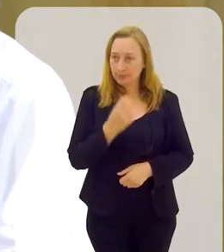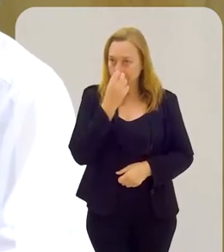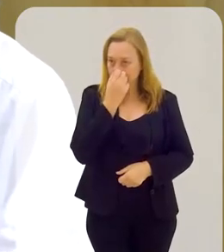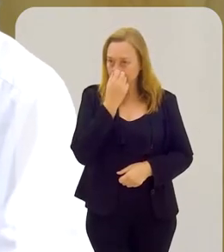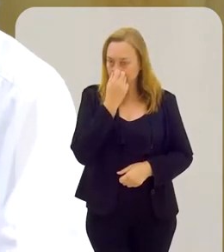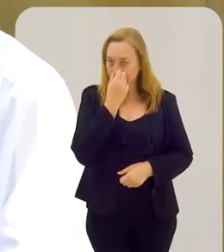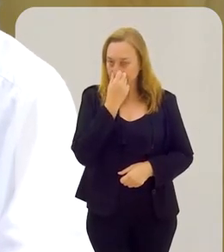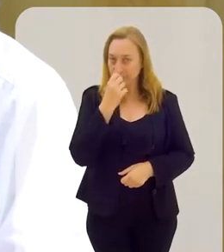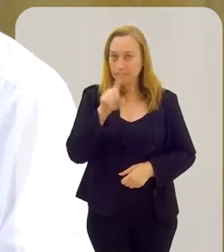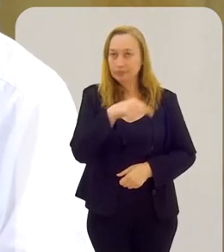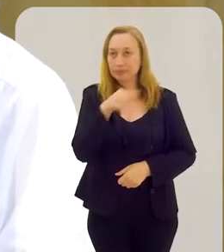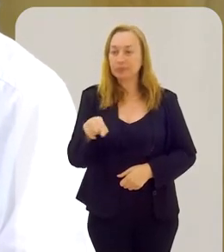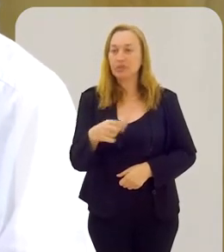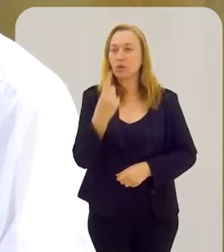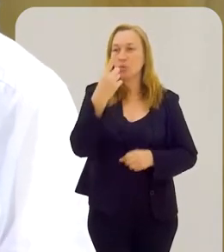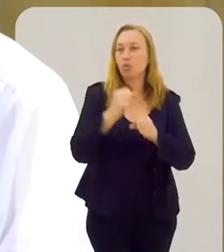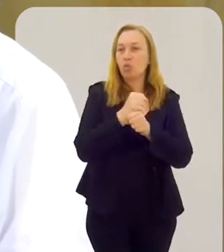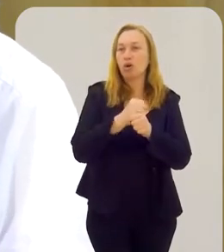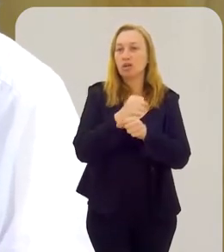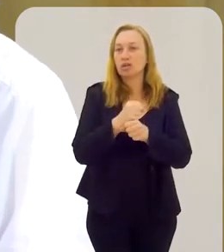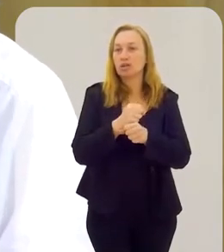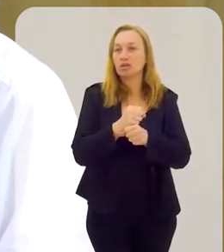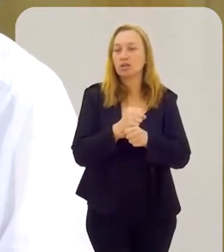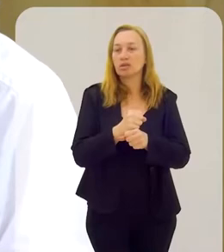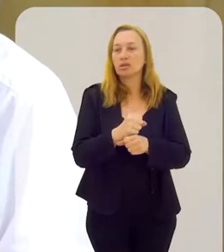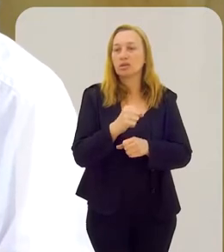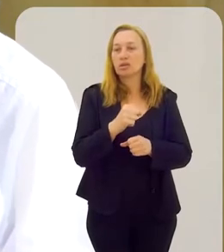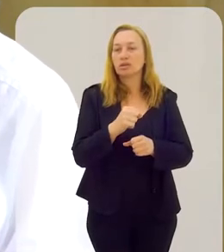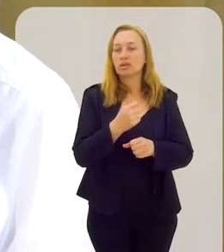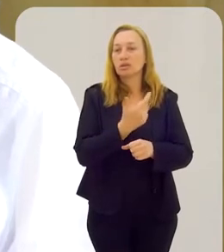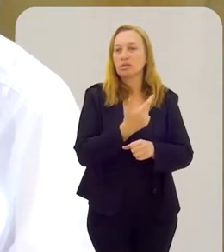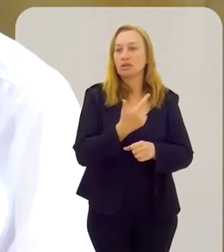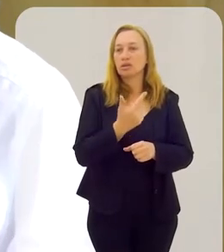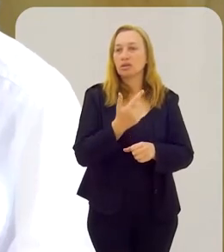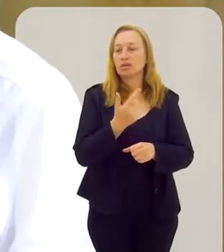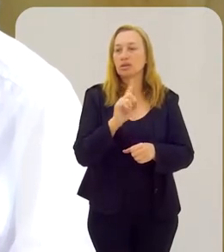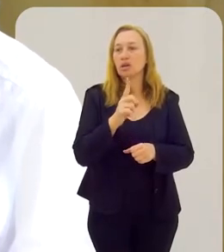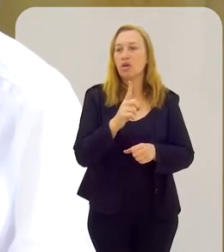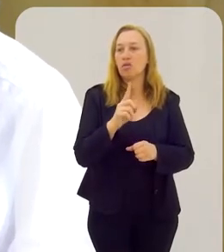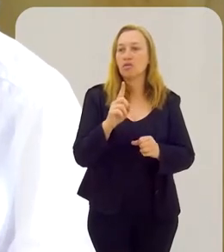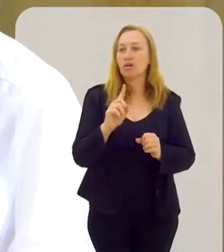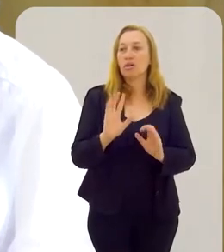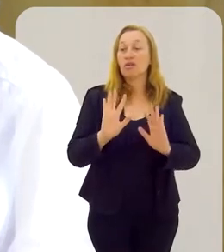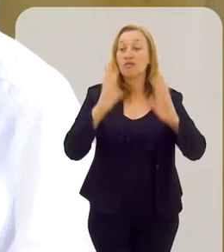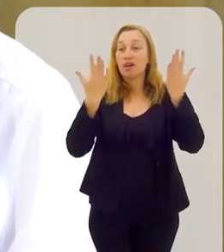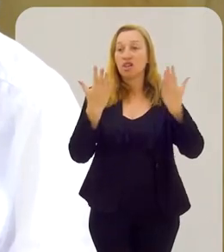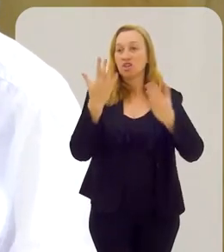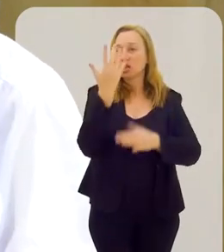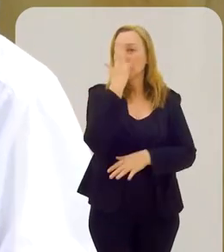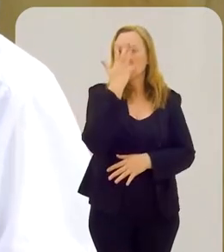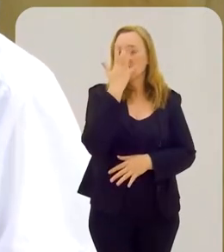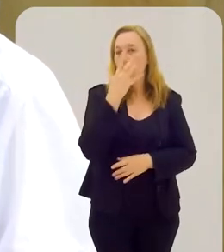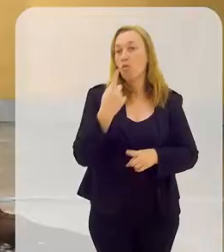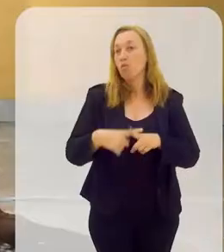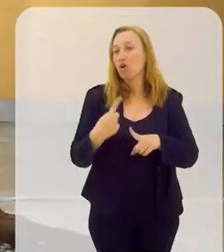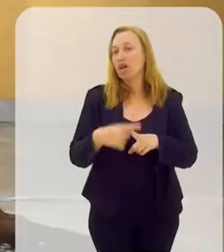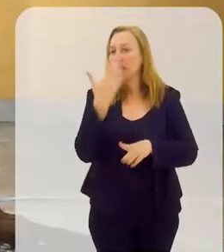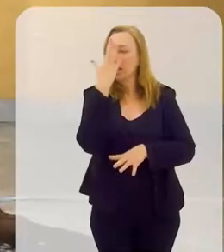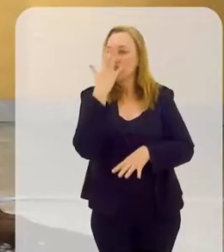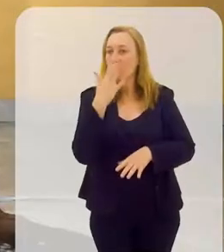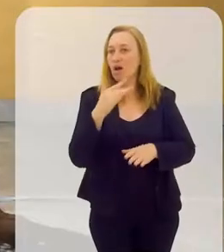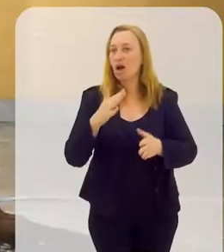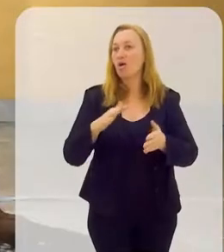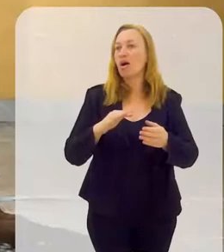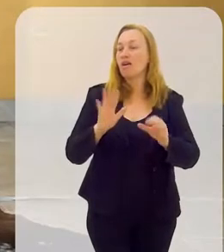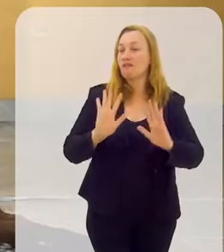proibições é ficar um ano sem carnaval, porque carnaval é uma festa profana. Correto.